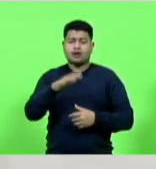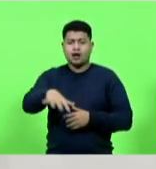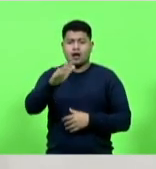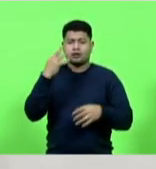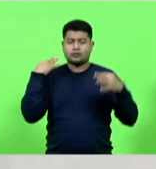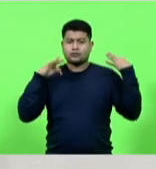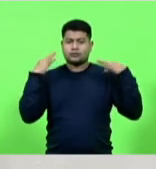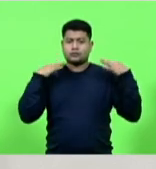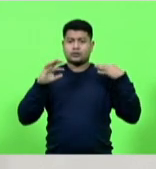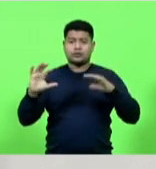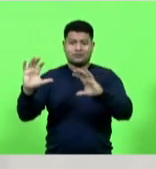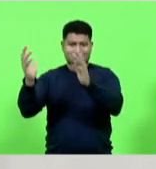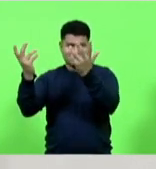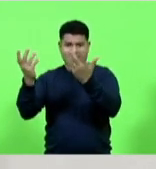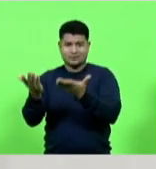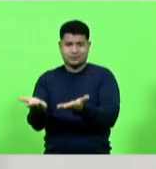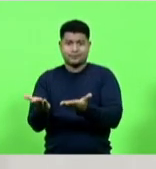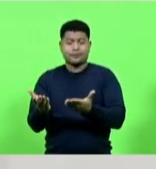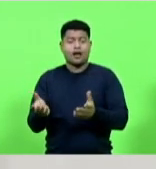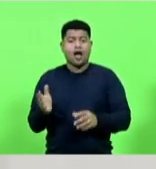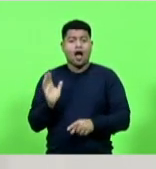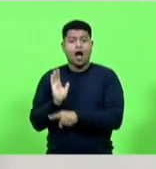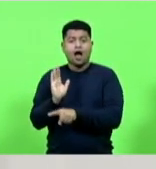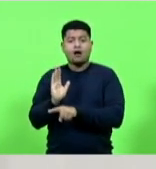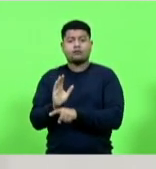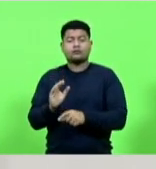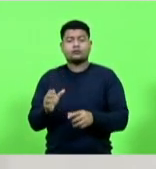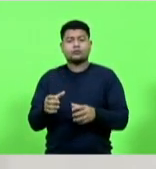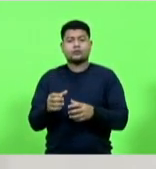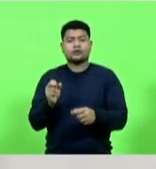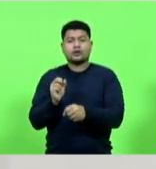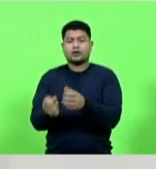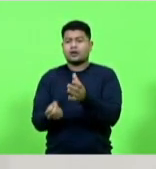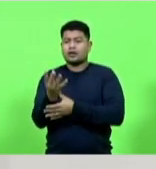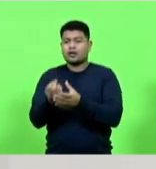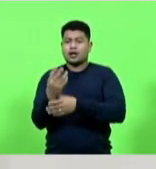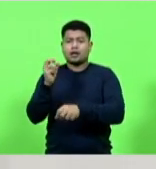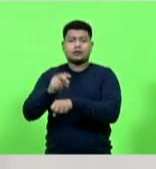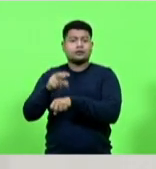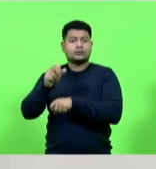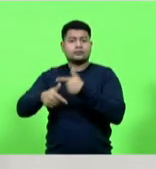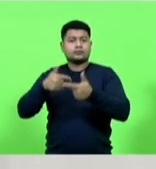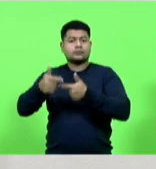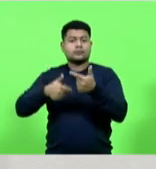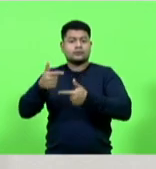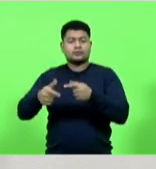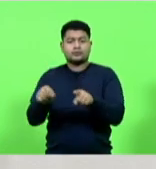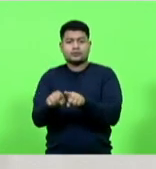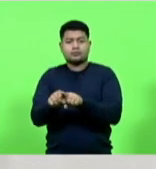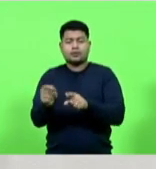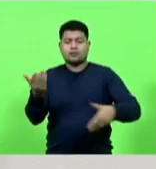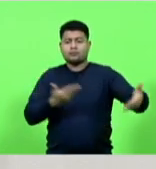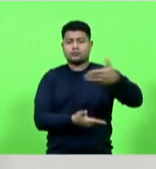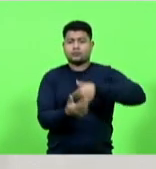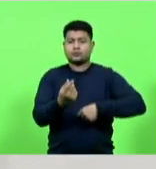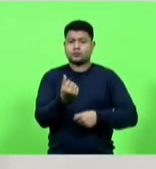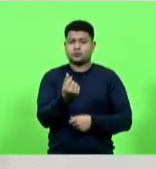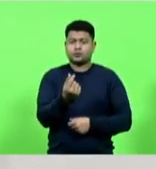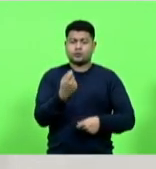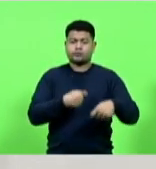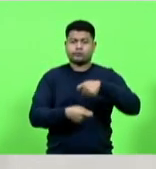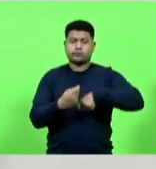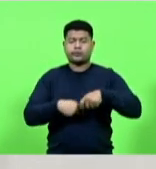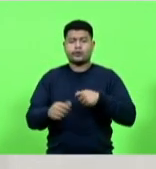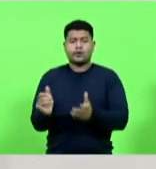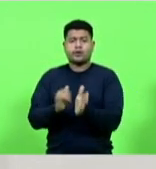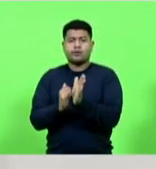exemplo ajudando a gerar empregos movimentando a economia e arrecadando impostos para que esses recursos voltem